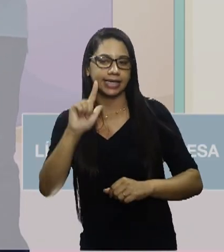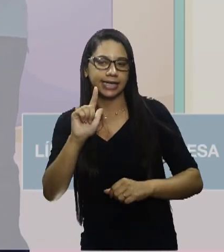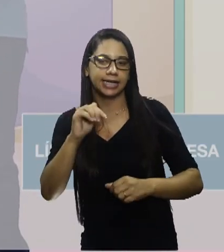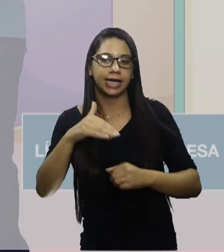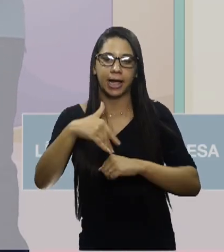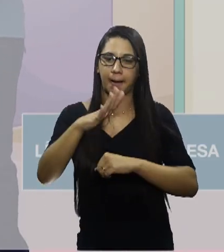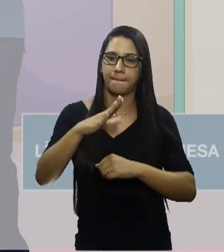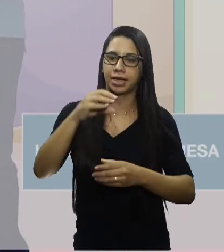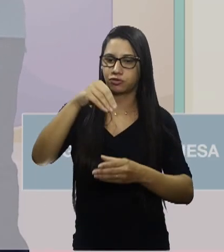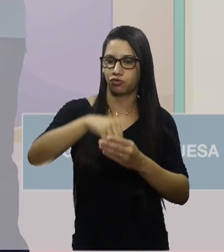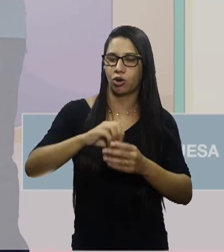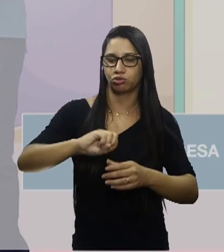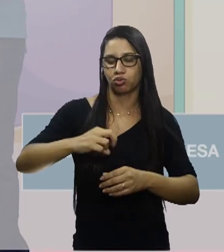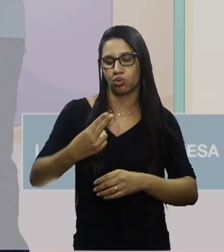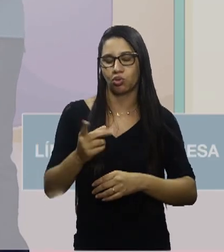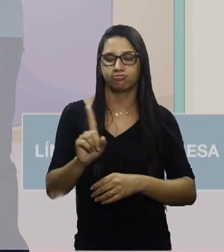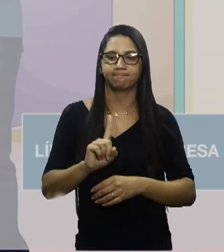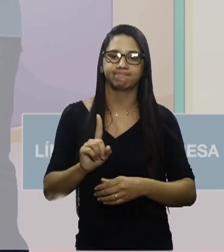Ok?